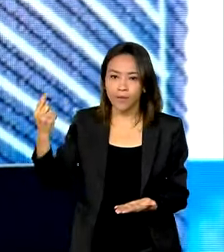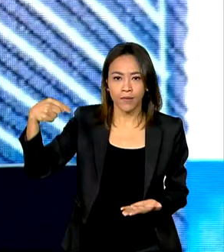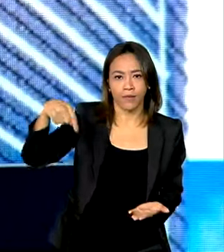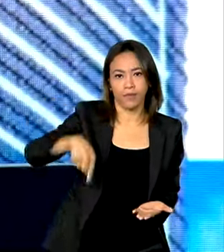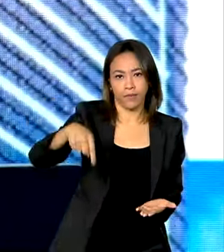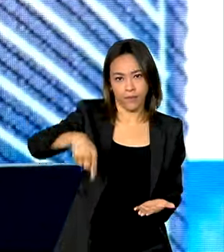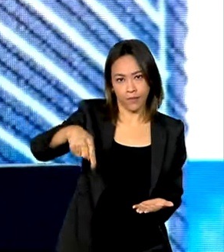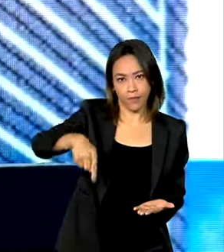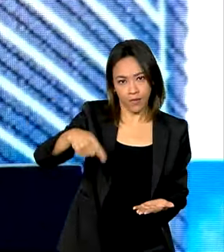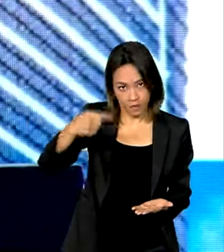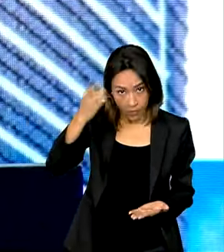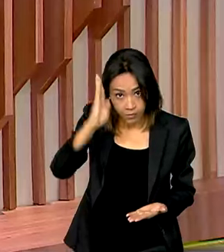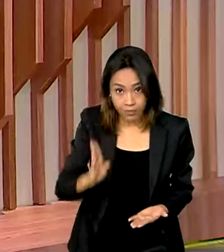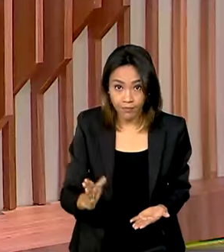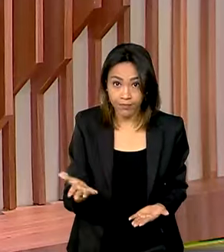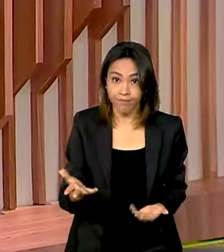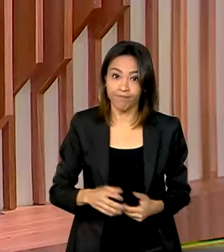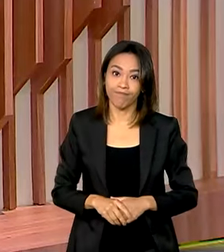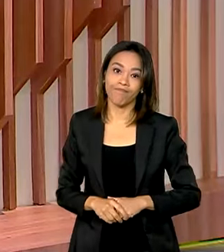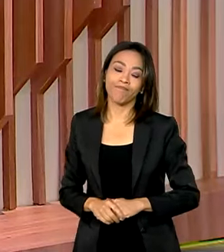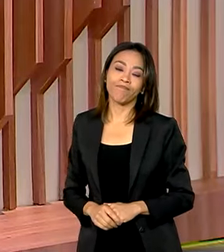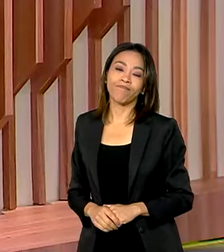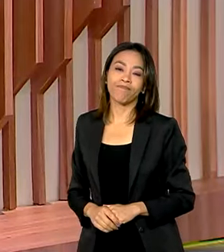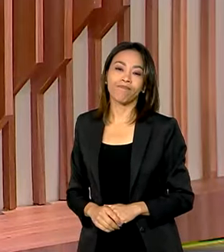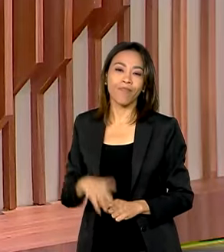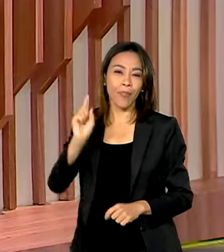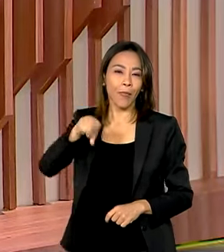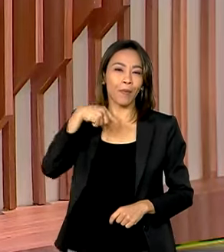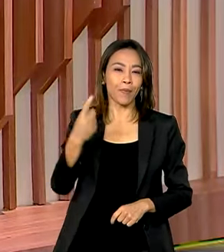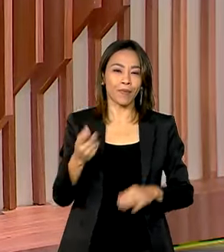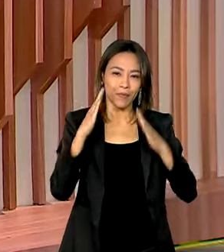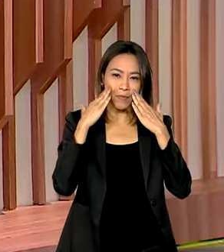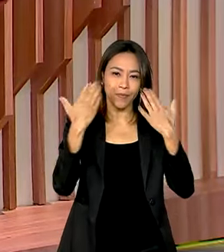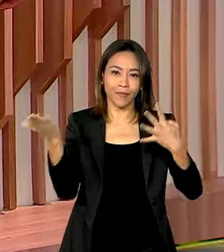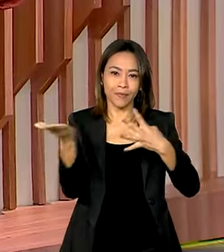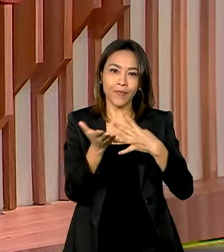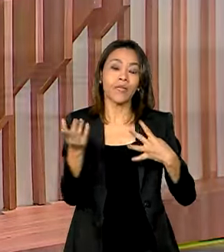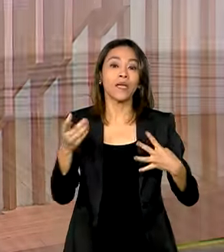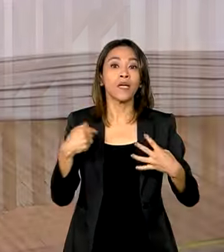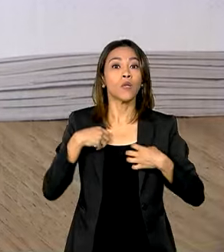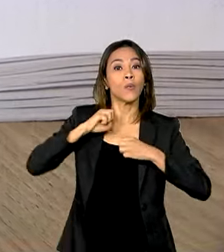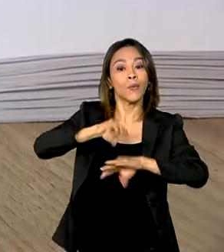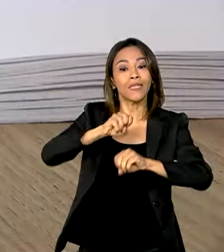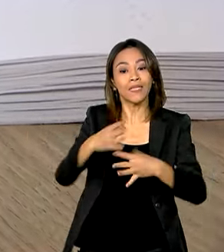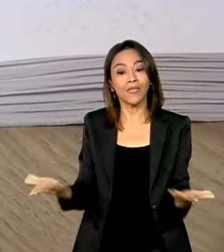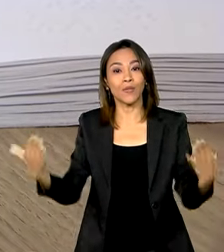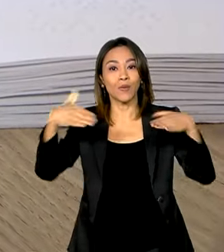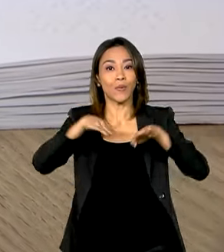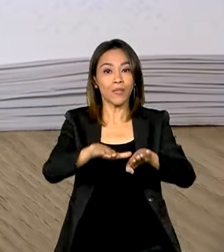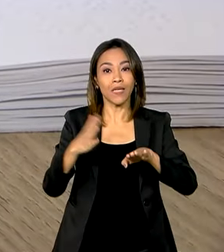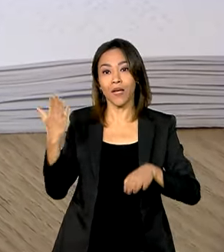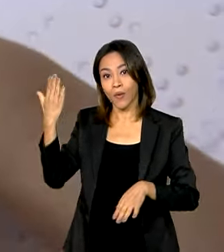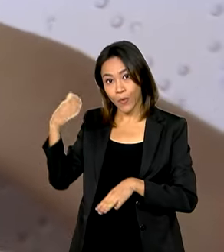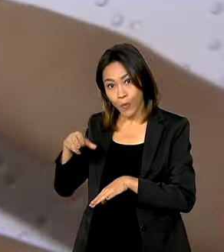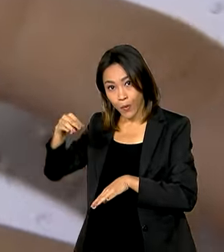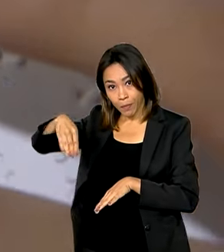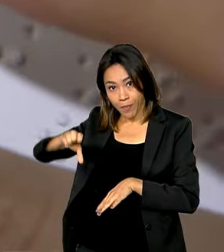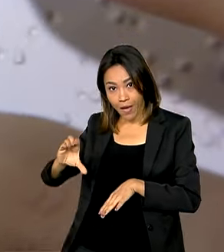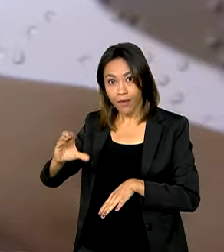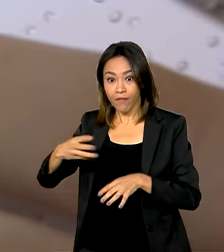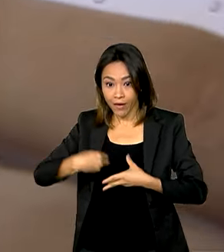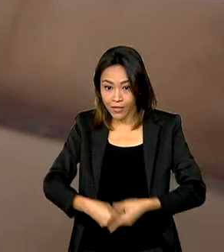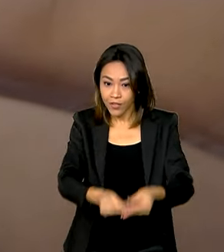com o Brasil. No próximo bloco, o ensino mais inclusivo, o Ministério da Educação vai